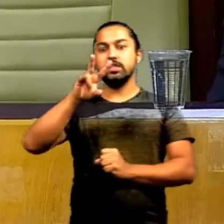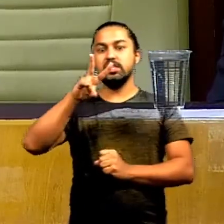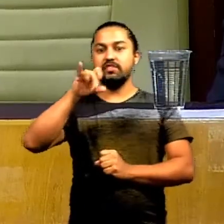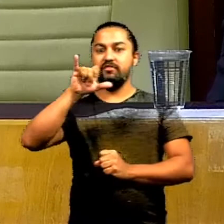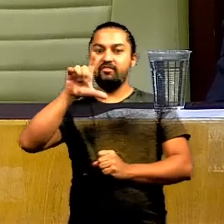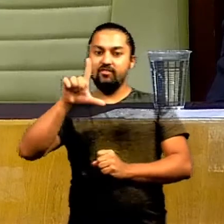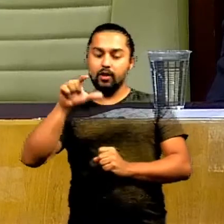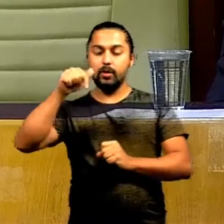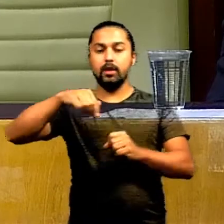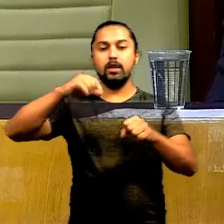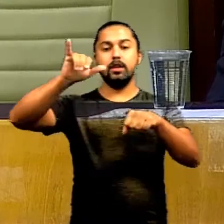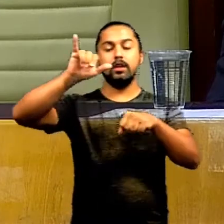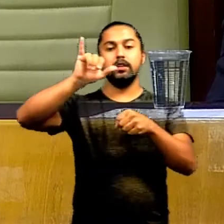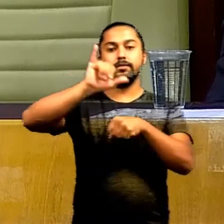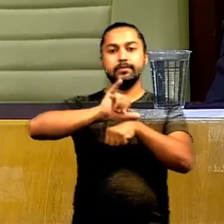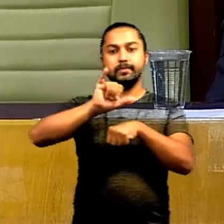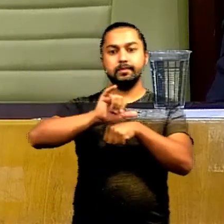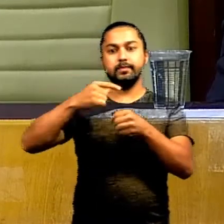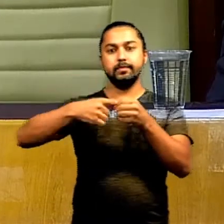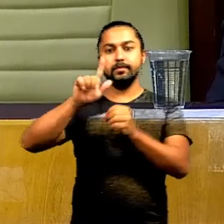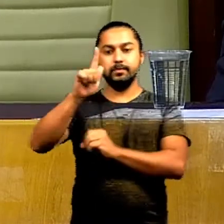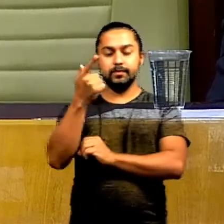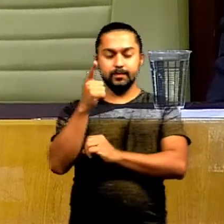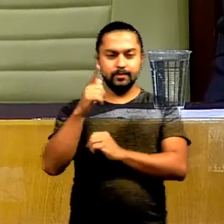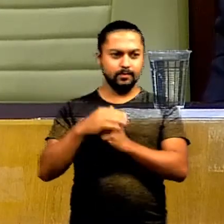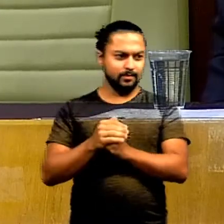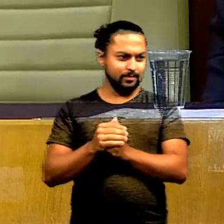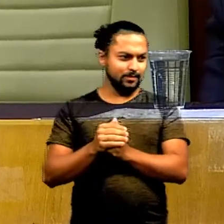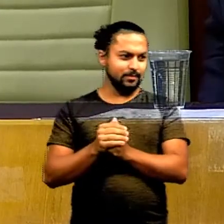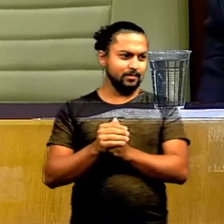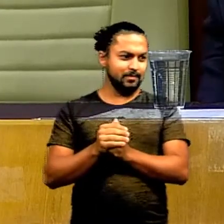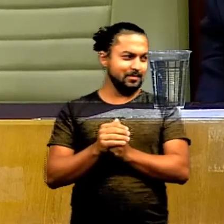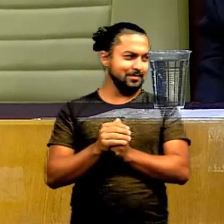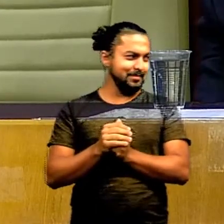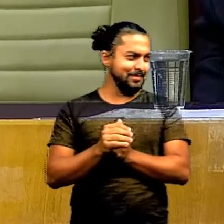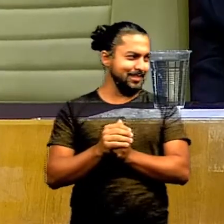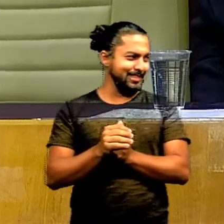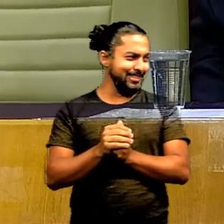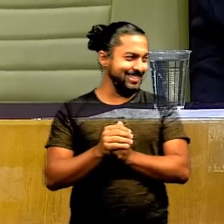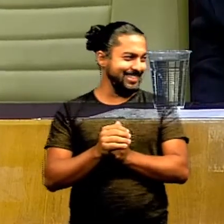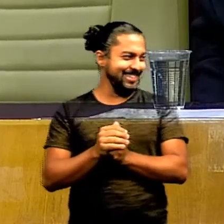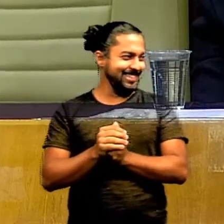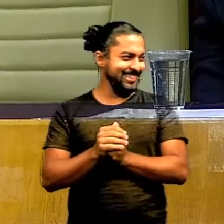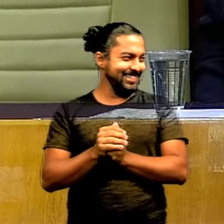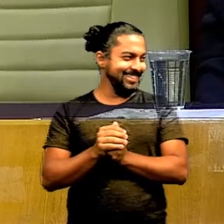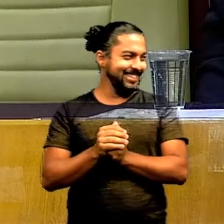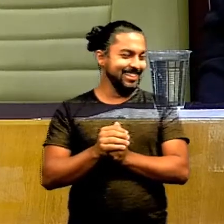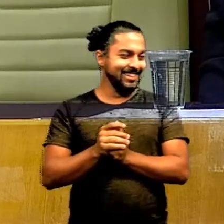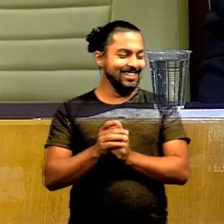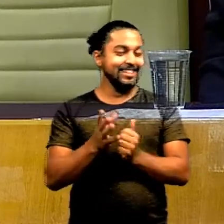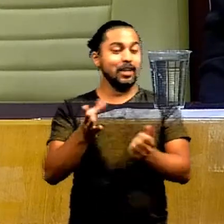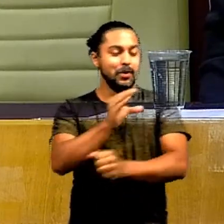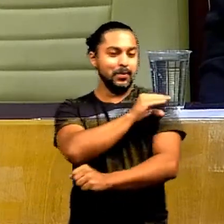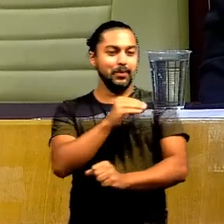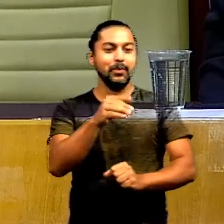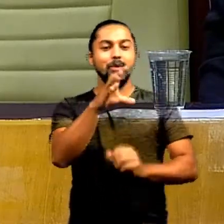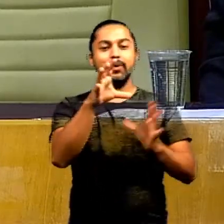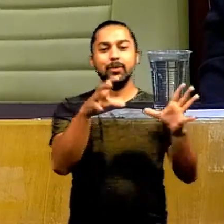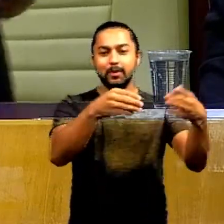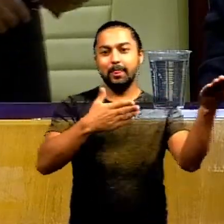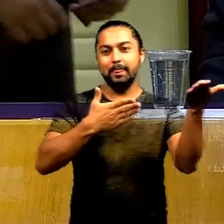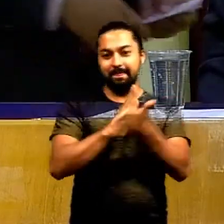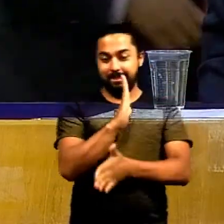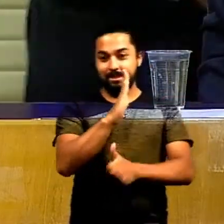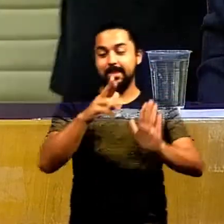CONDEC, do município de Goiânia, e o Conselho Municipal de Proteção e Defesa Civil e da Outras Providências, comparecer da Comissão de Segurança Pública e